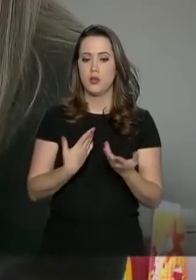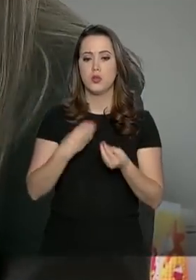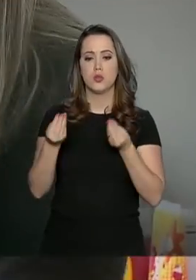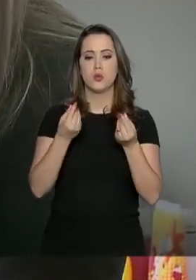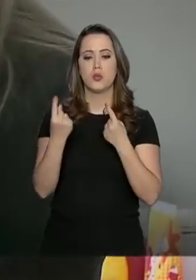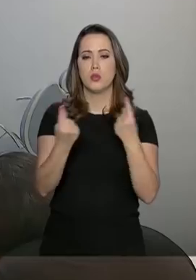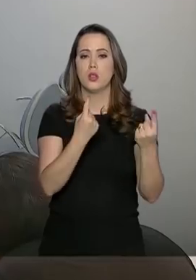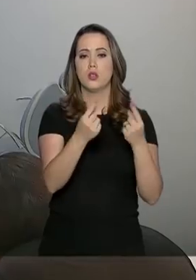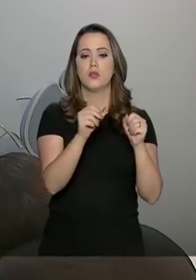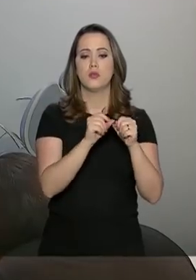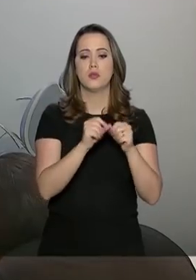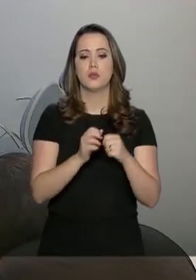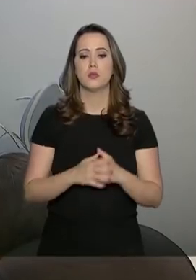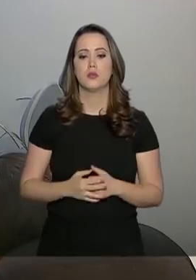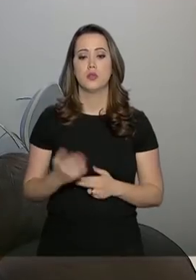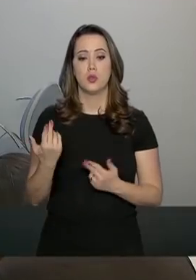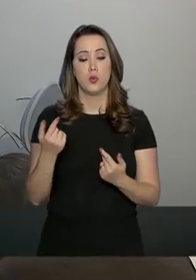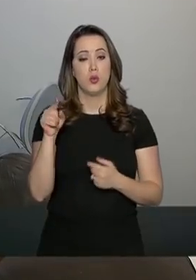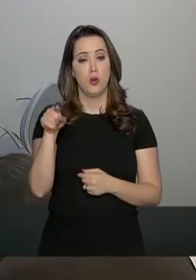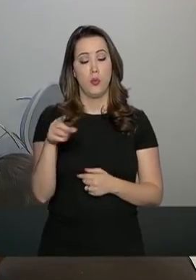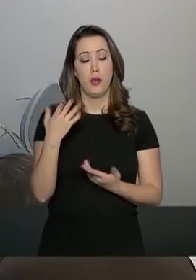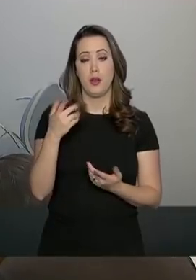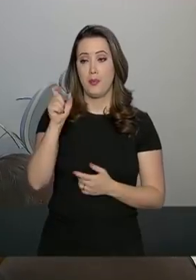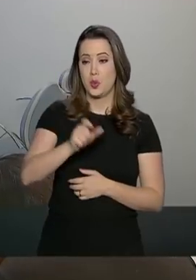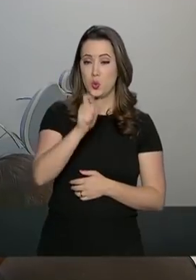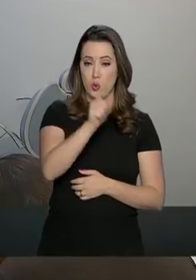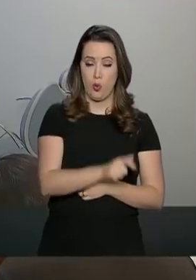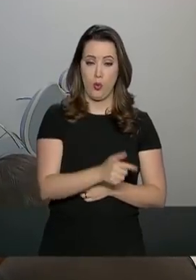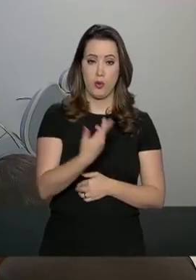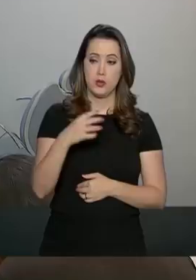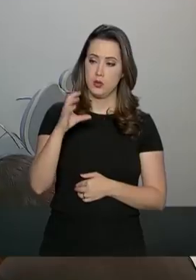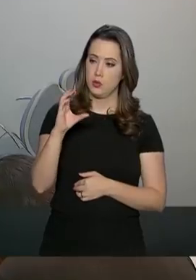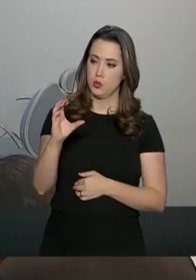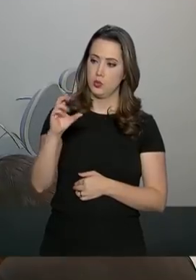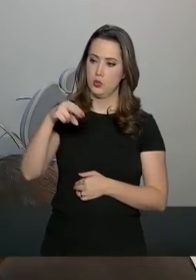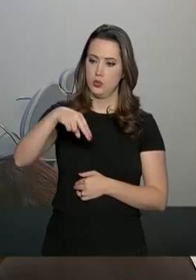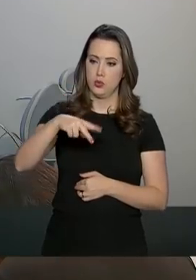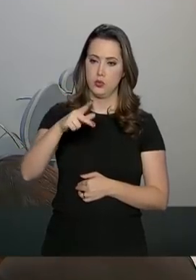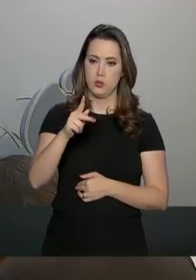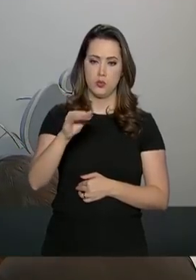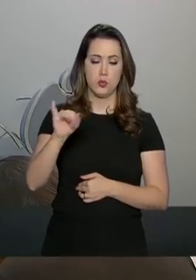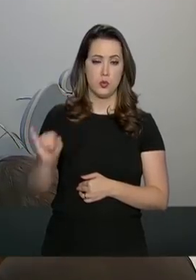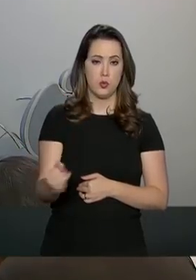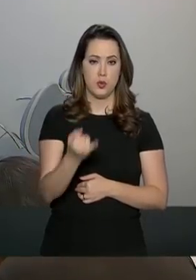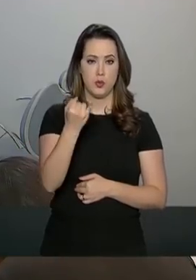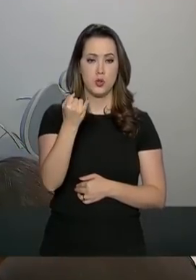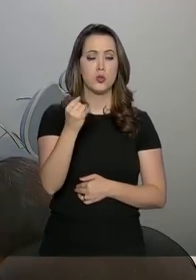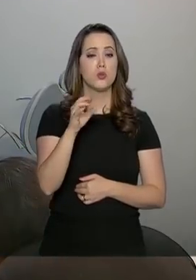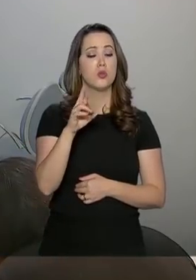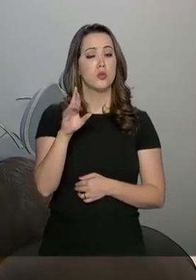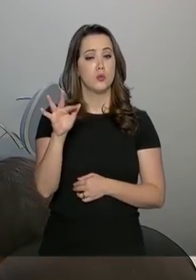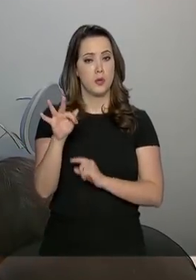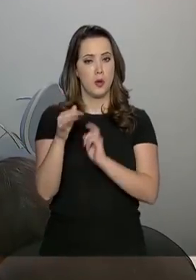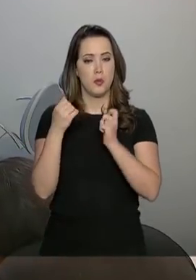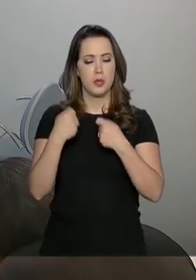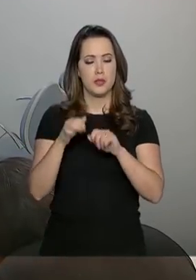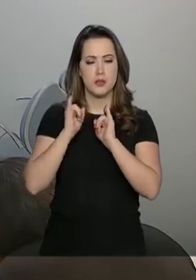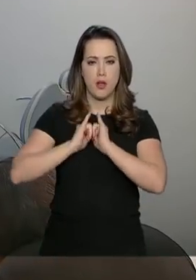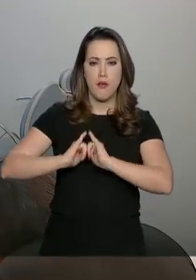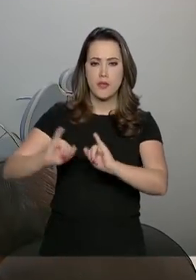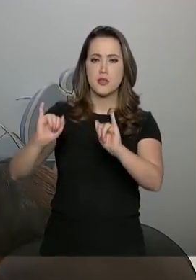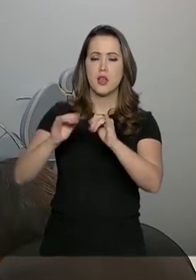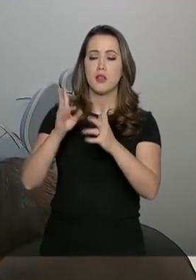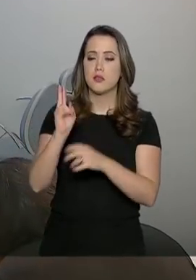de trabalhadores. Assim como a INEIS, pessoas com CNPJ ativo na Receita Federal precisam fornecer